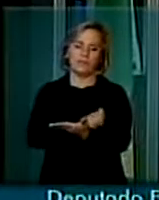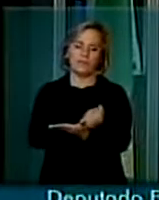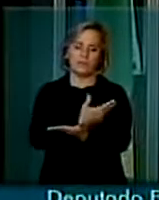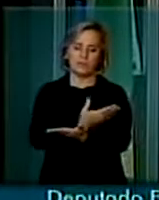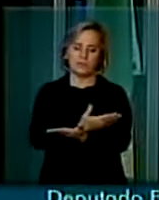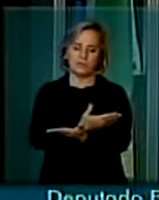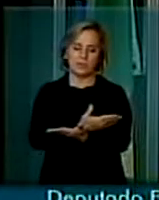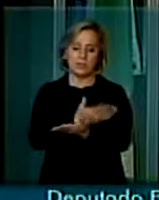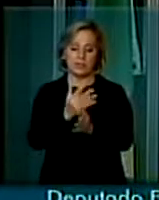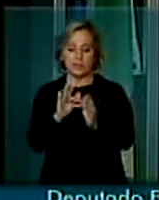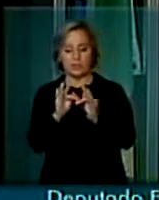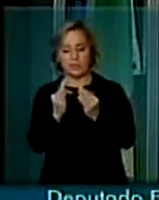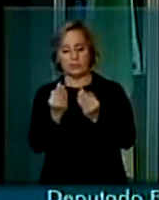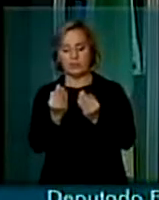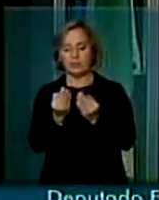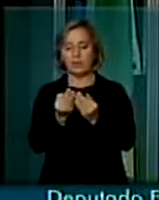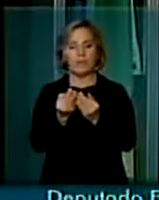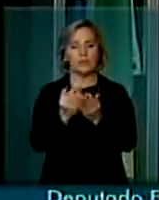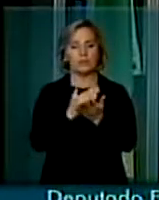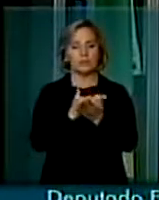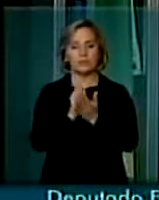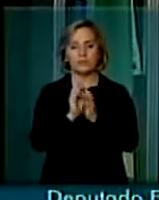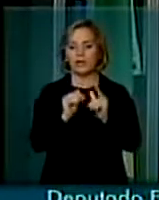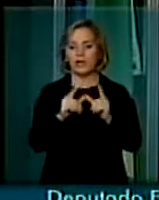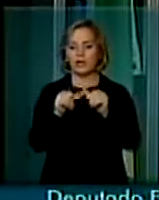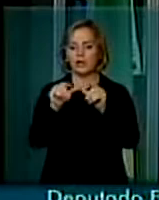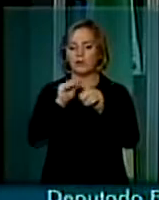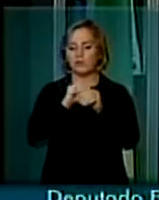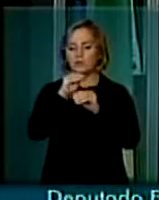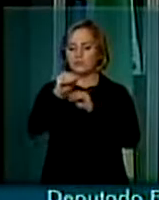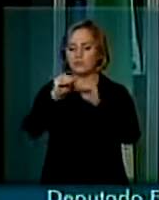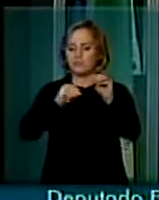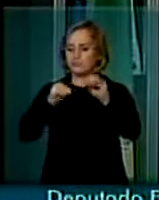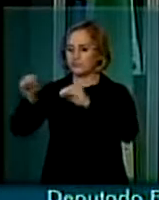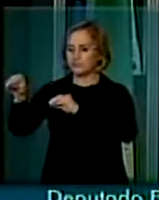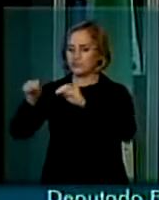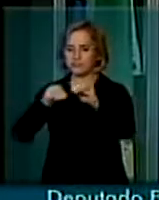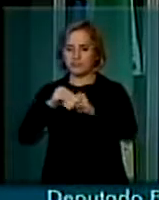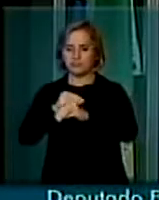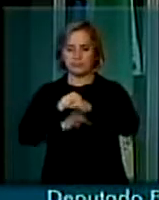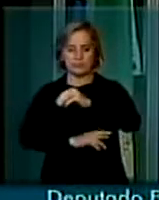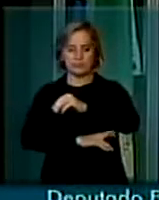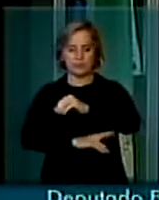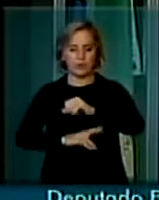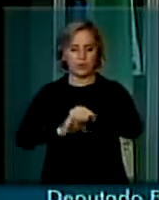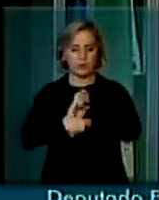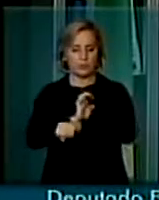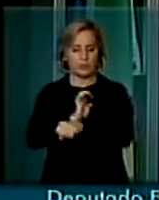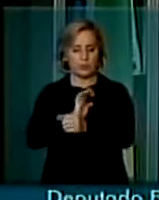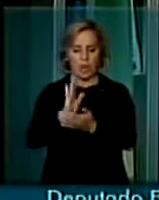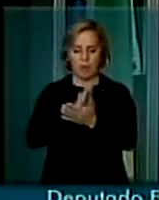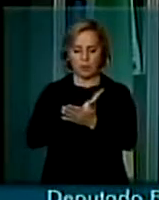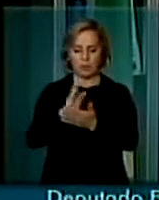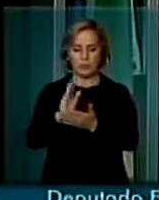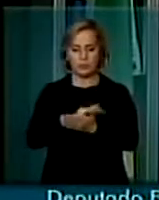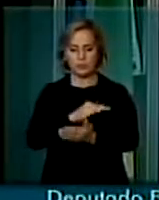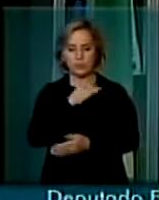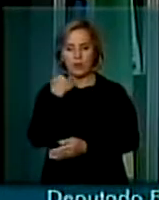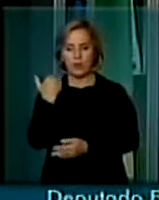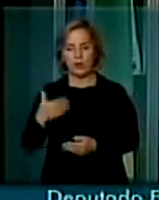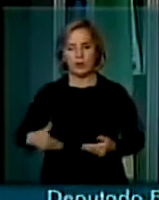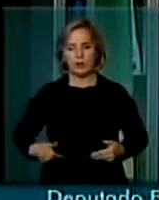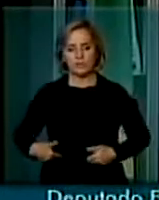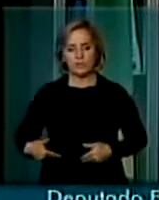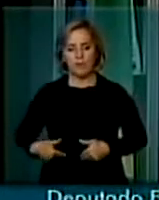perambulando pelo estado de Rondônia fora. Muitos deles morreram de fome, outros se situaram em